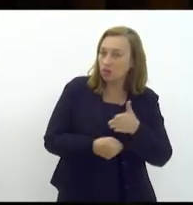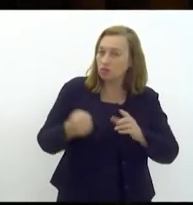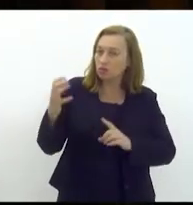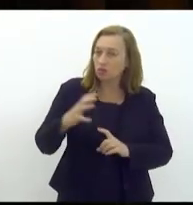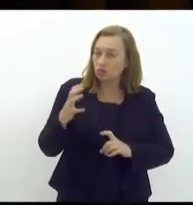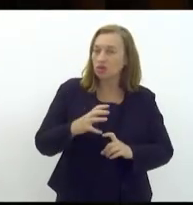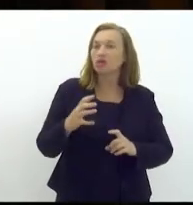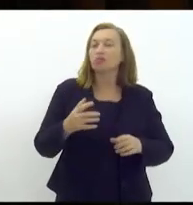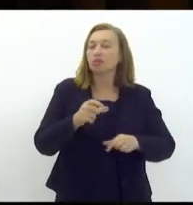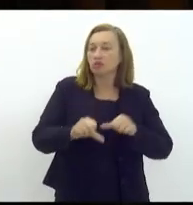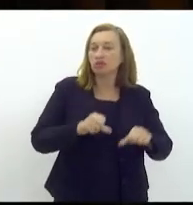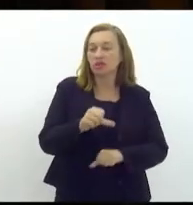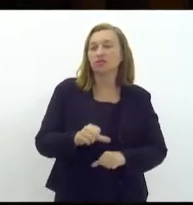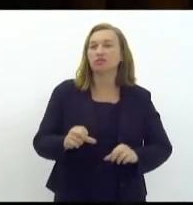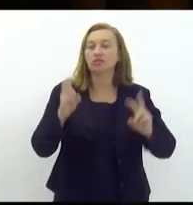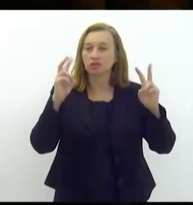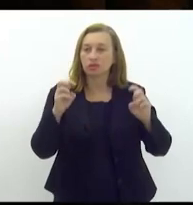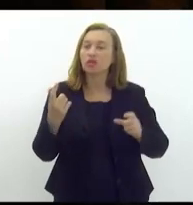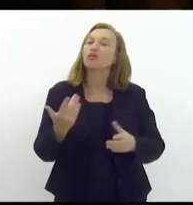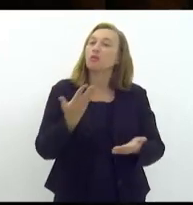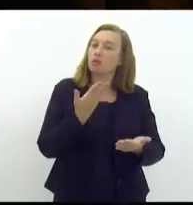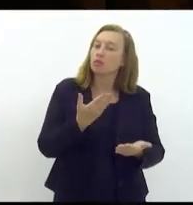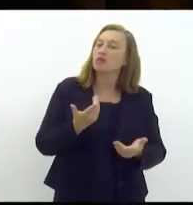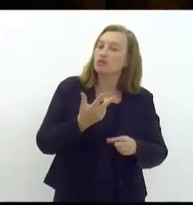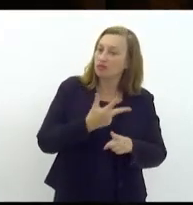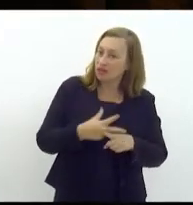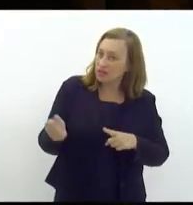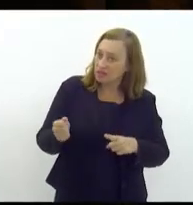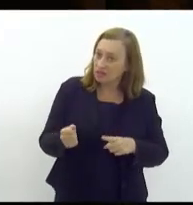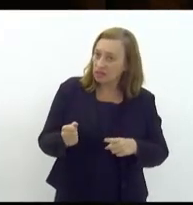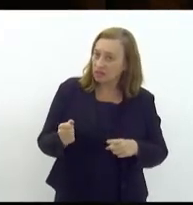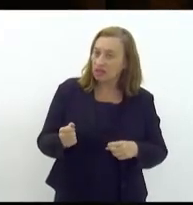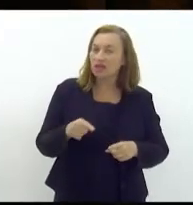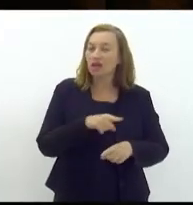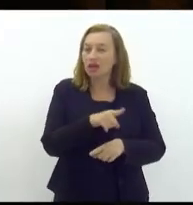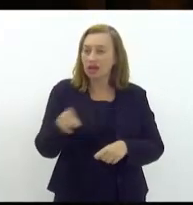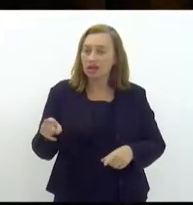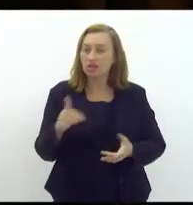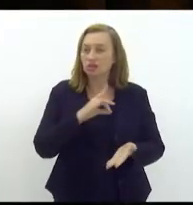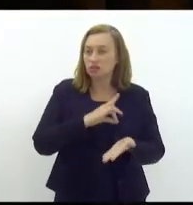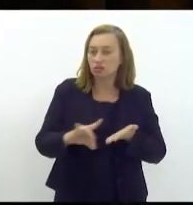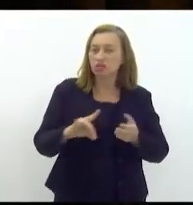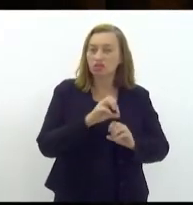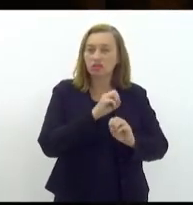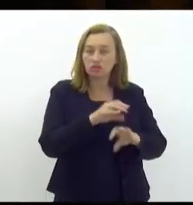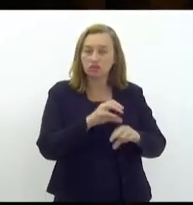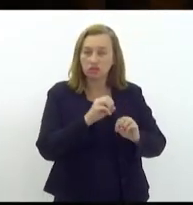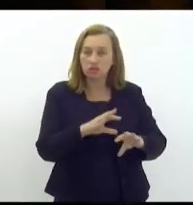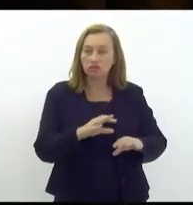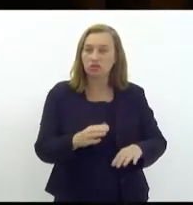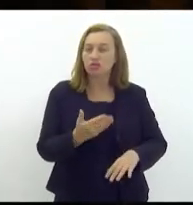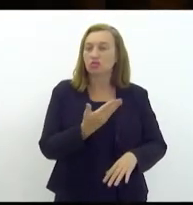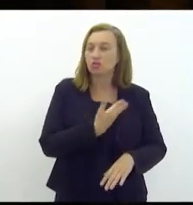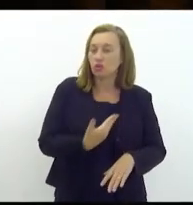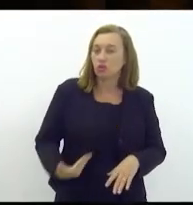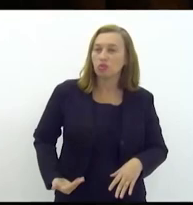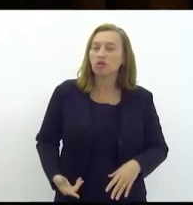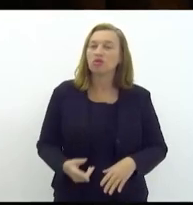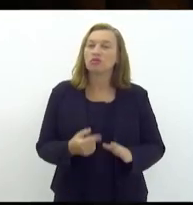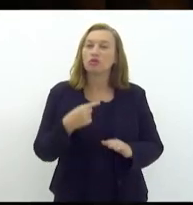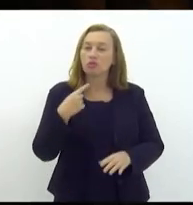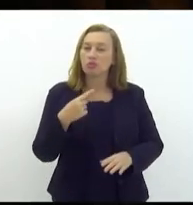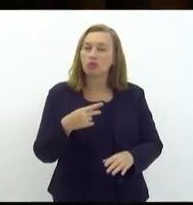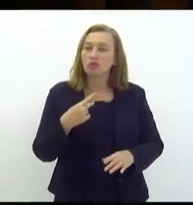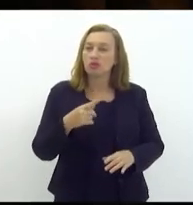mudar esse quadro e nós vamos derrotar aqueles que são inimigos da escola pública nós vamos reafirmar que não existe